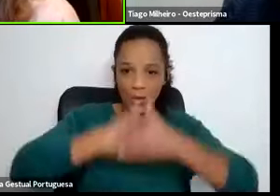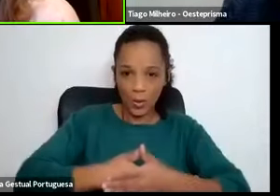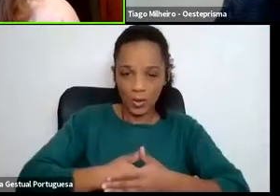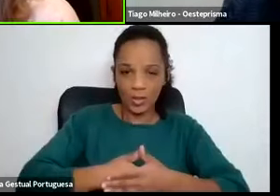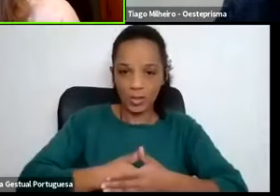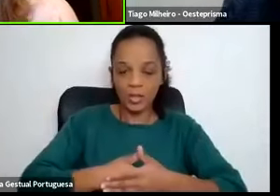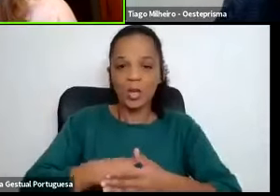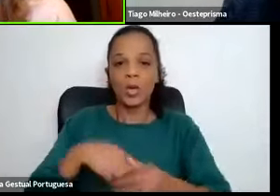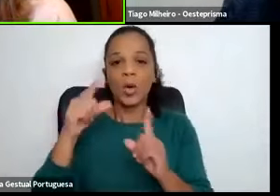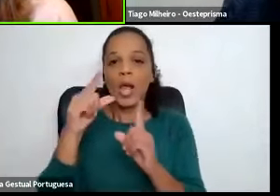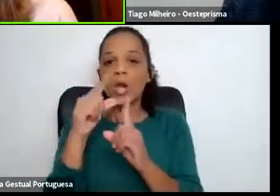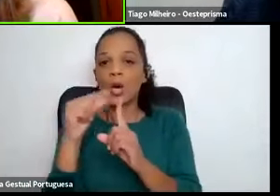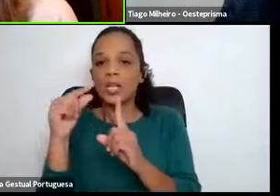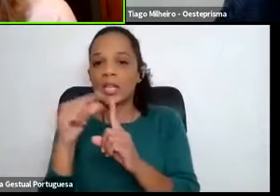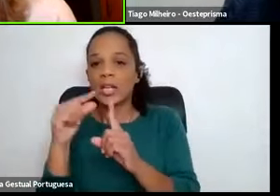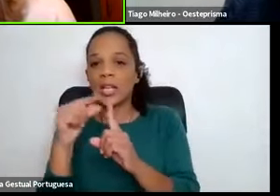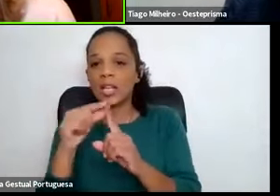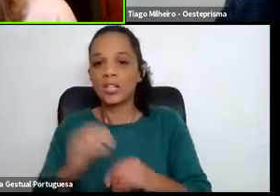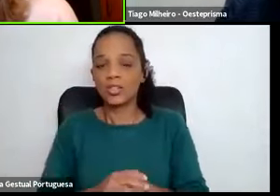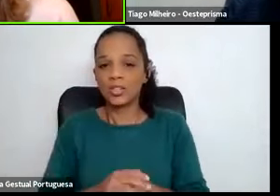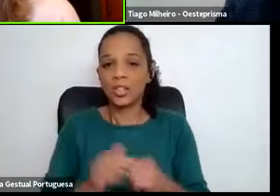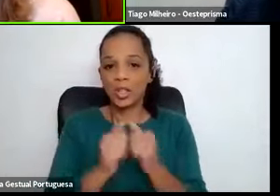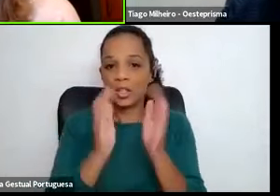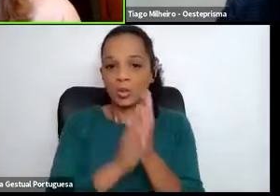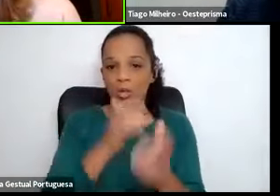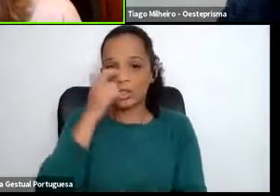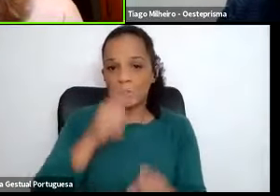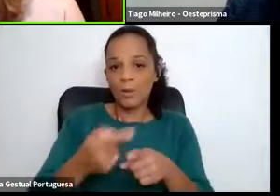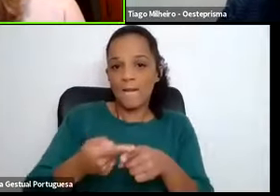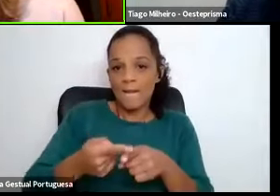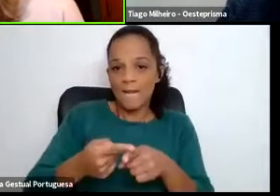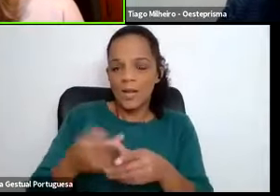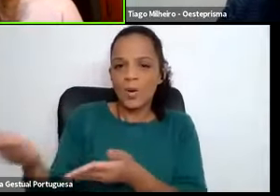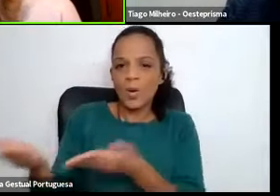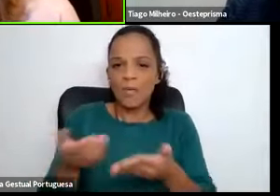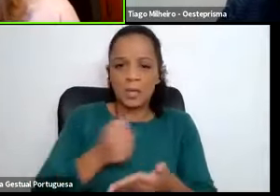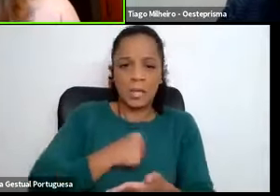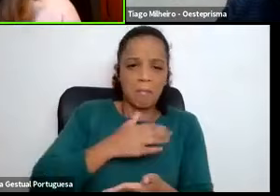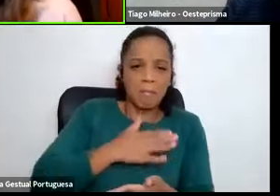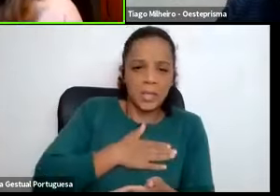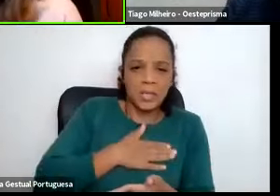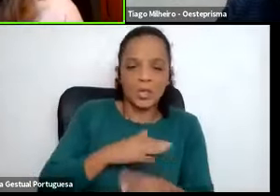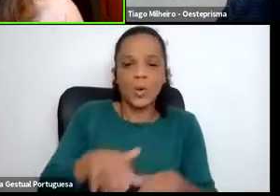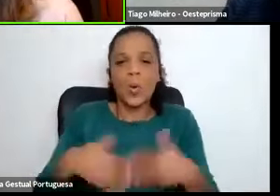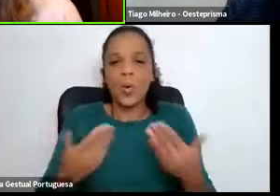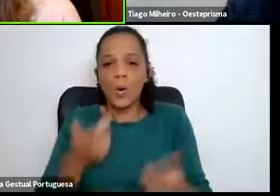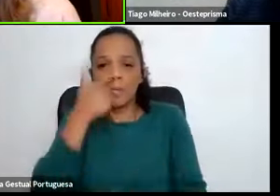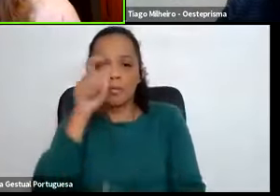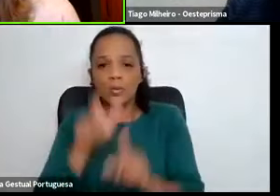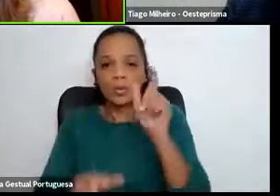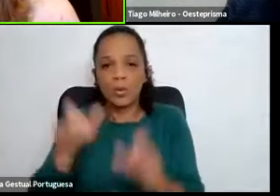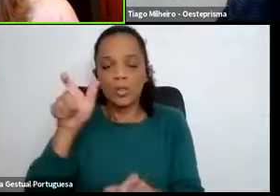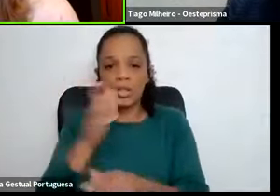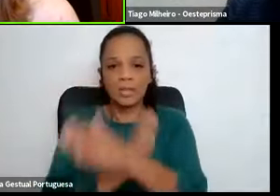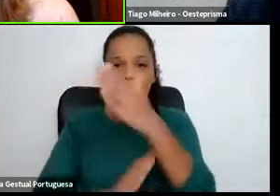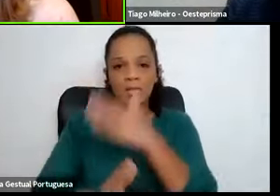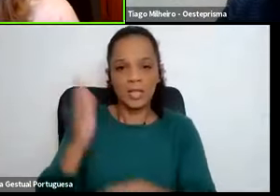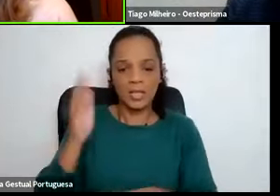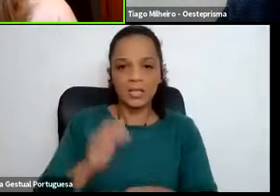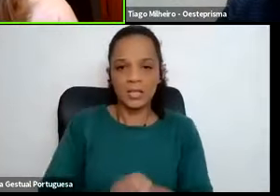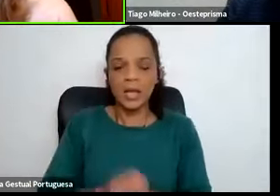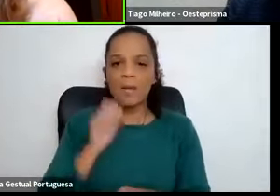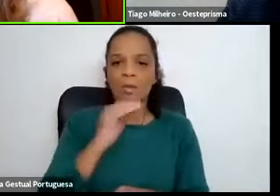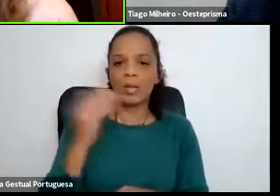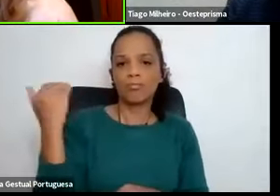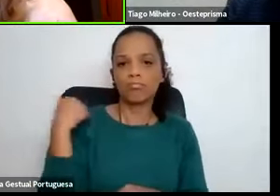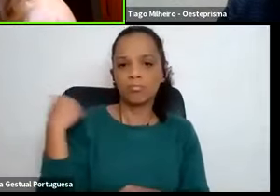Elcorte Inglês. Convido todos os interessados, empresas ou pessoas com deficiência a contactarem-nos